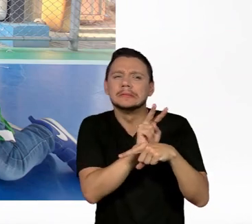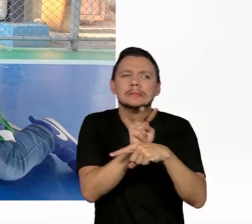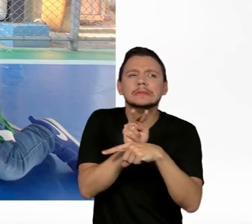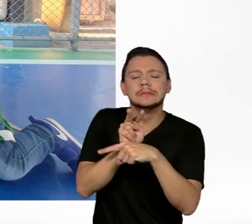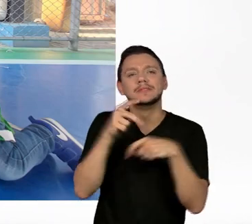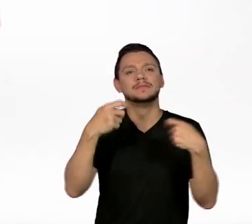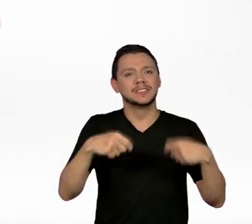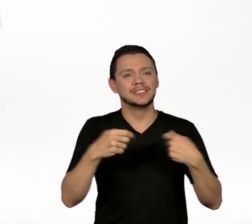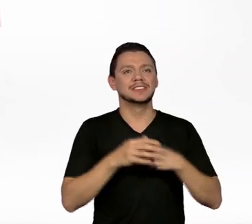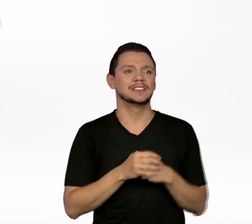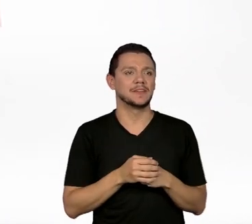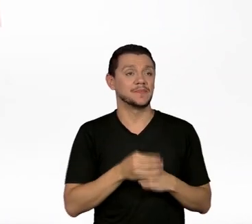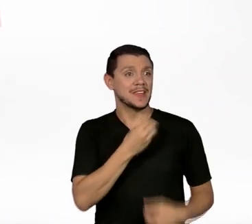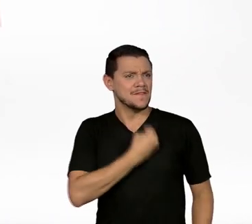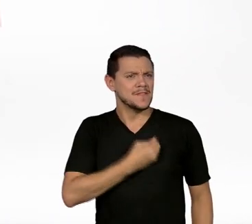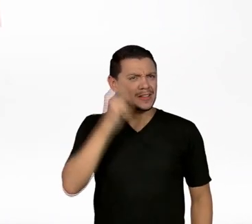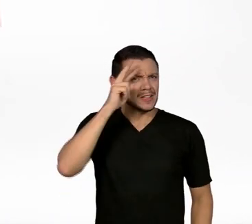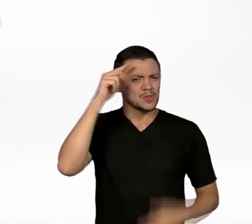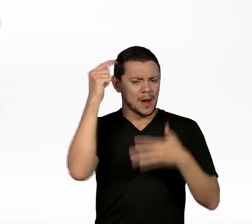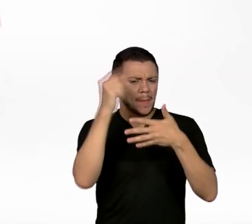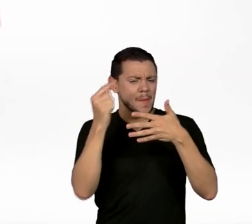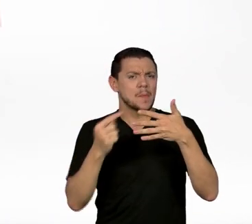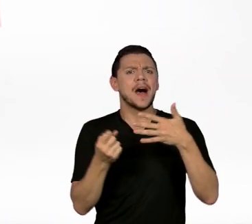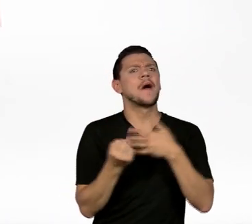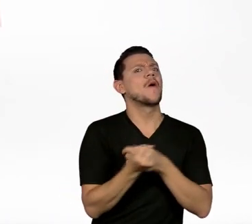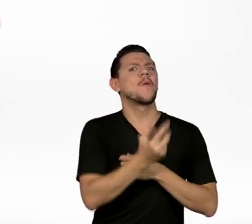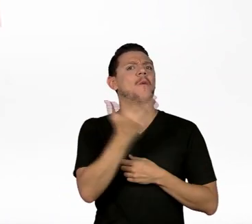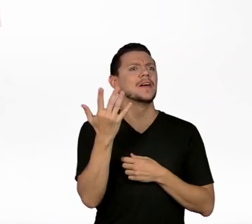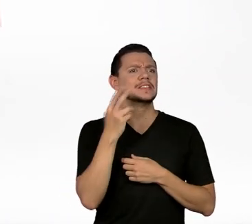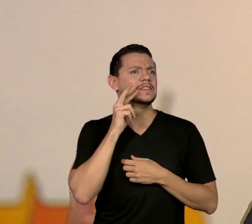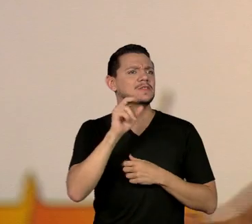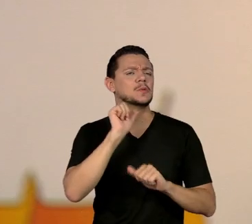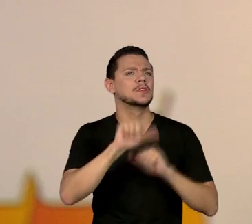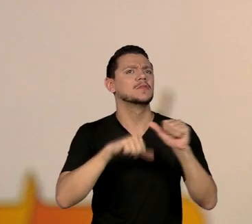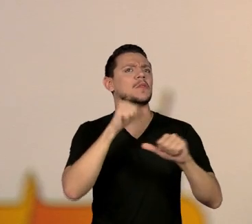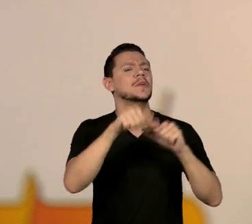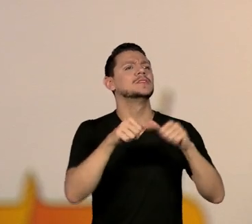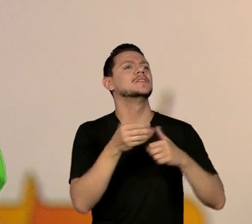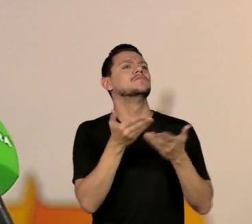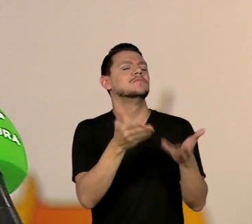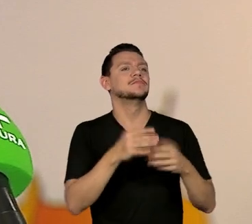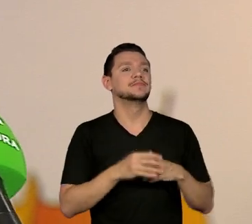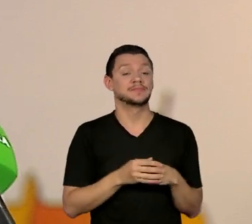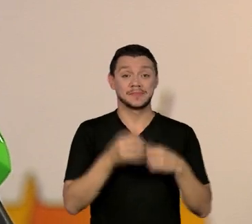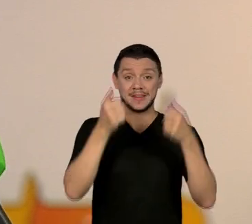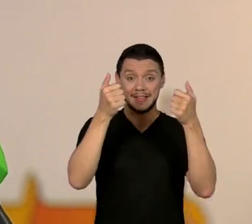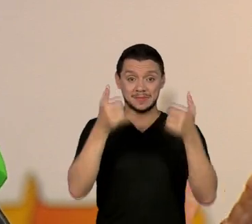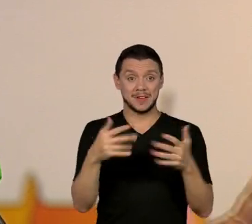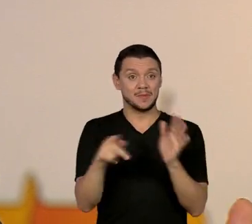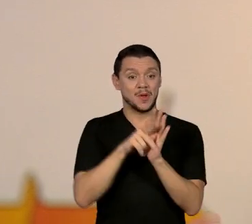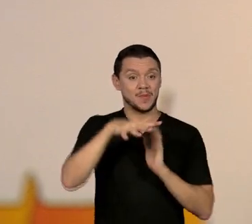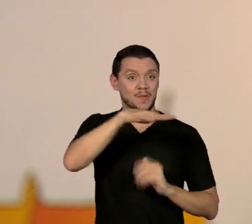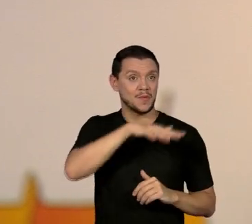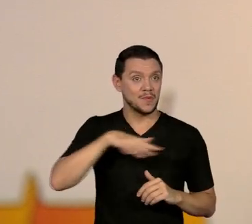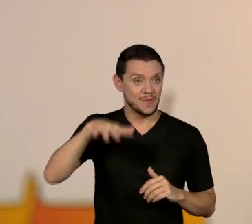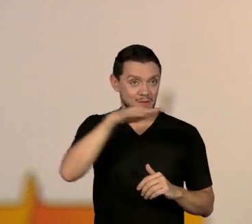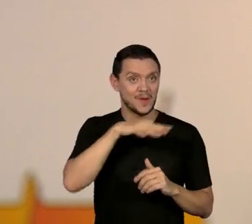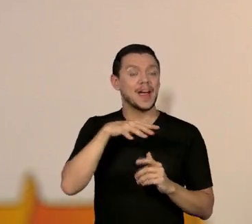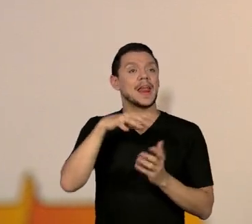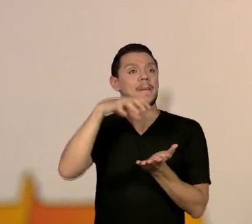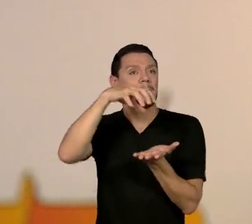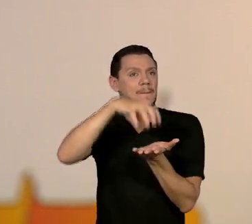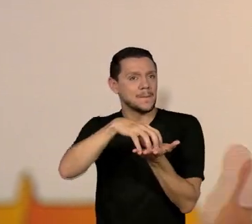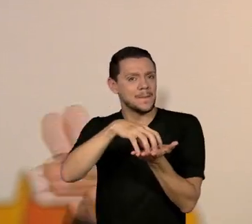acumula de ter visualizado a transformação aí? Falando propriamente aqui na comunidade do bairro Cidade de Carvalho,